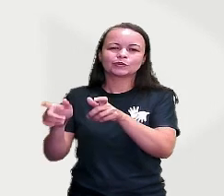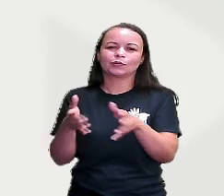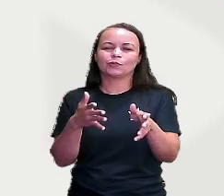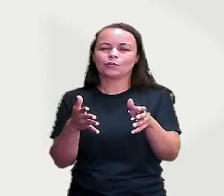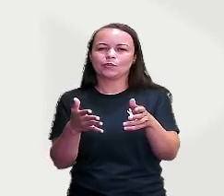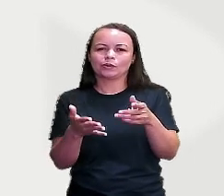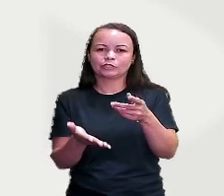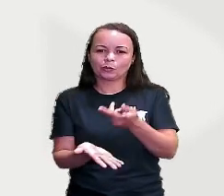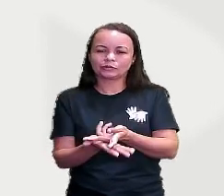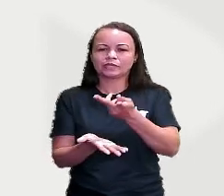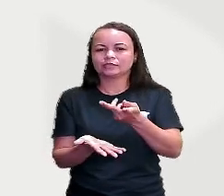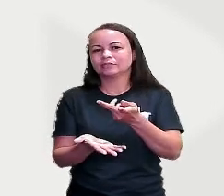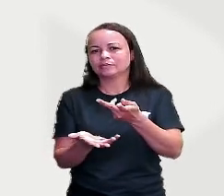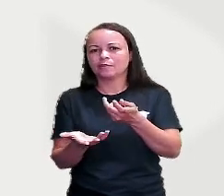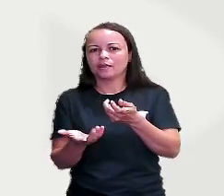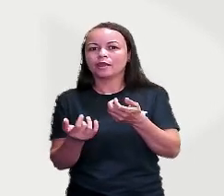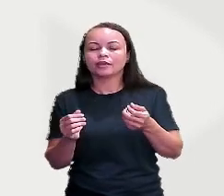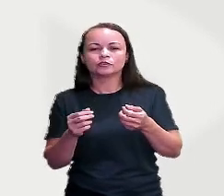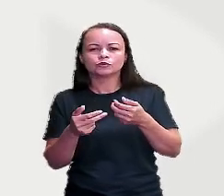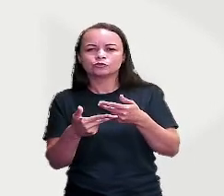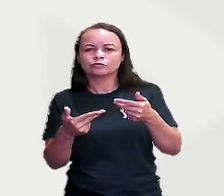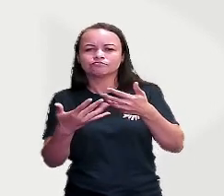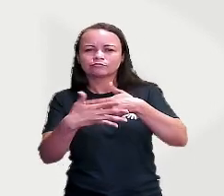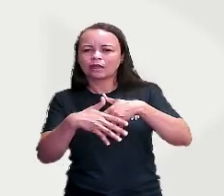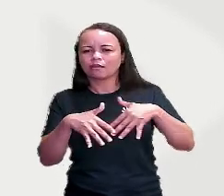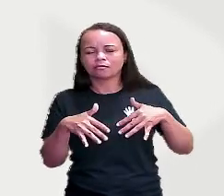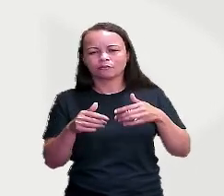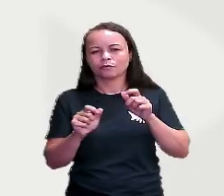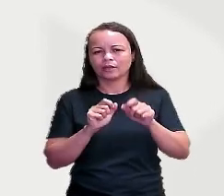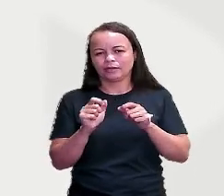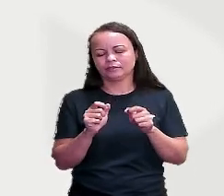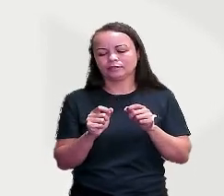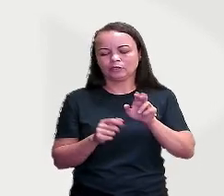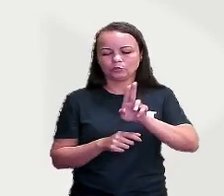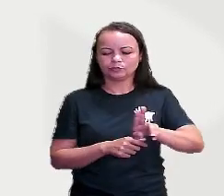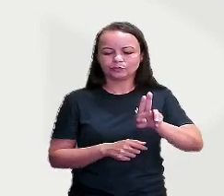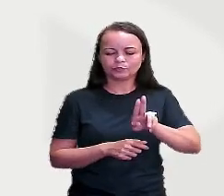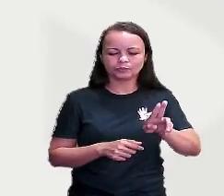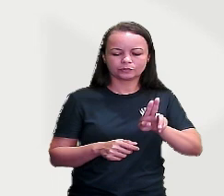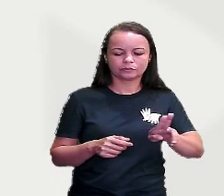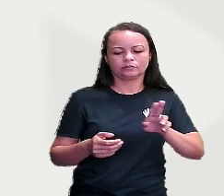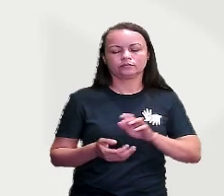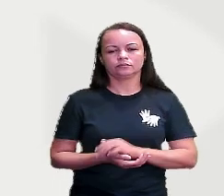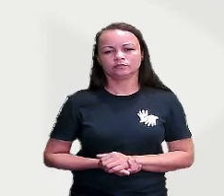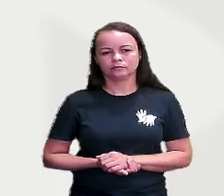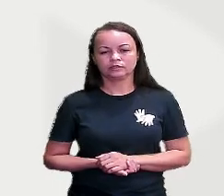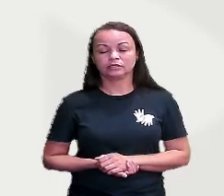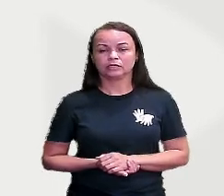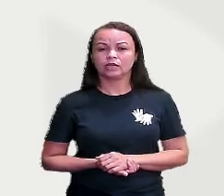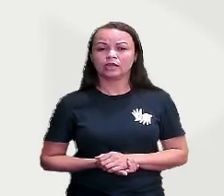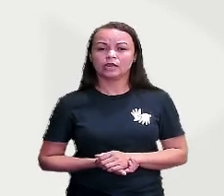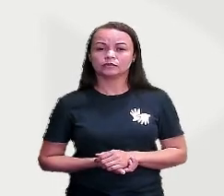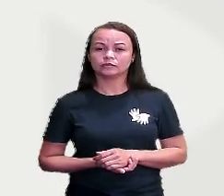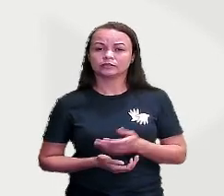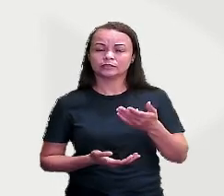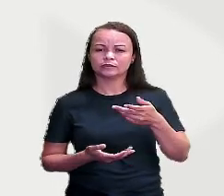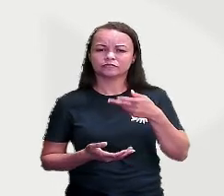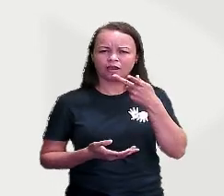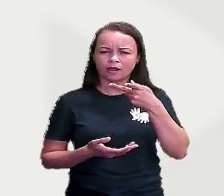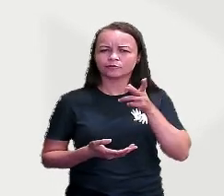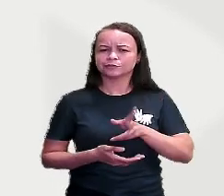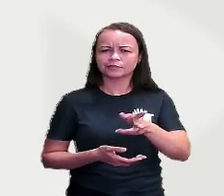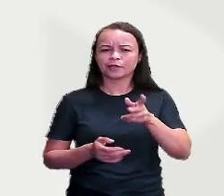fatos, fenômenos, denominando-os. Eu sempre costumo dizer que o insubstantivo são aquelas